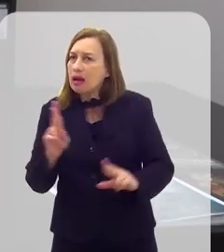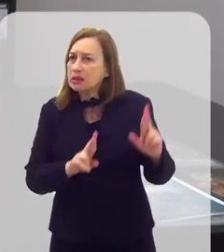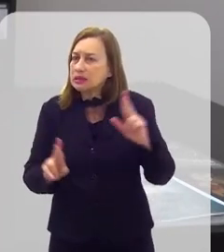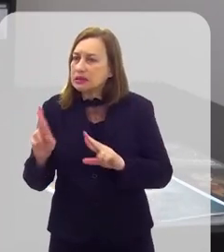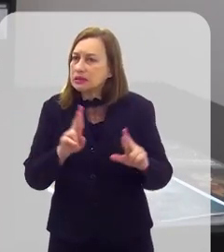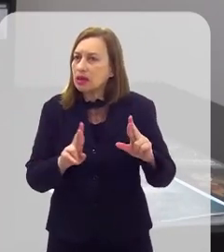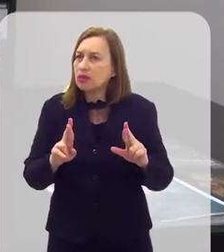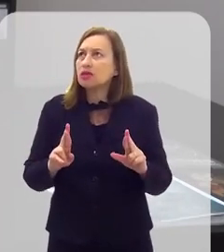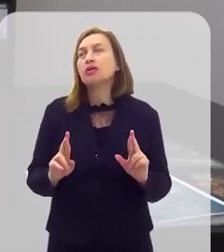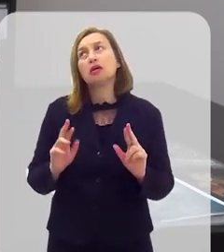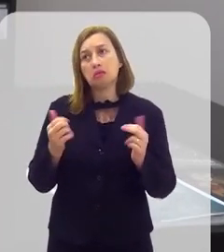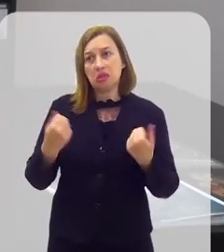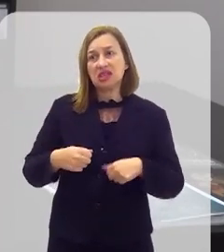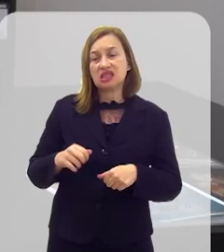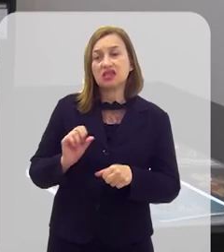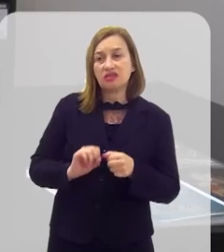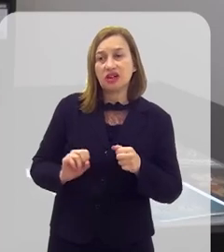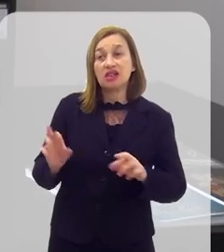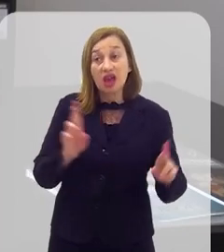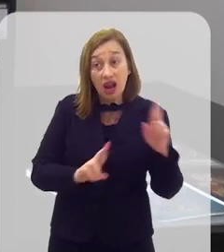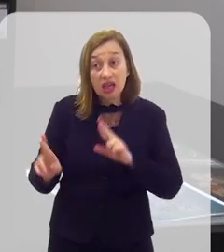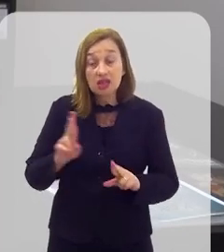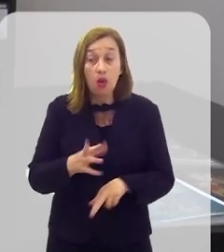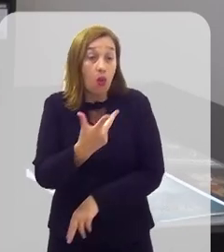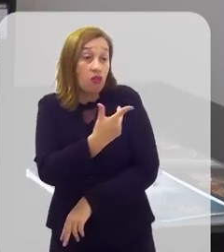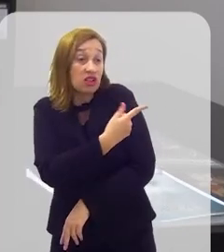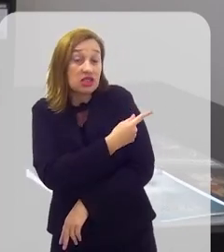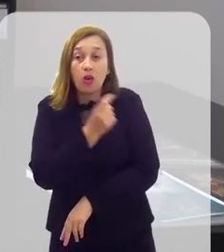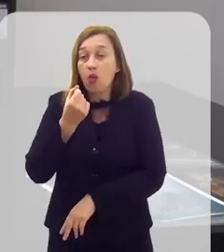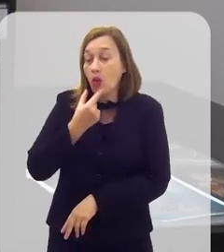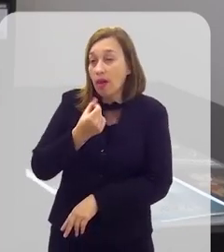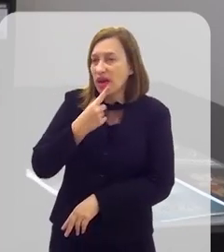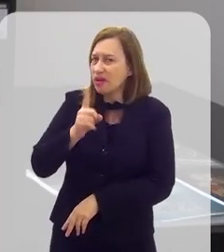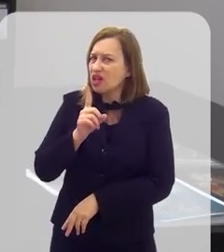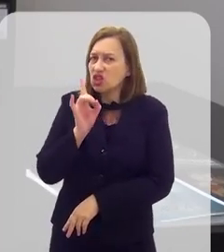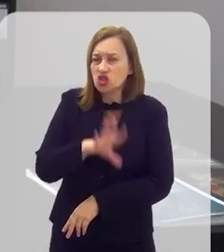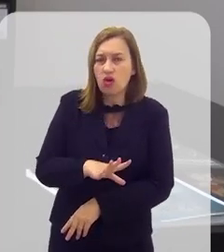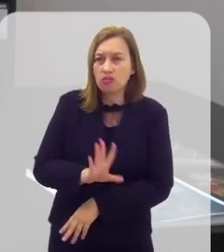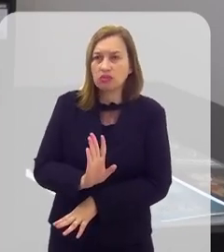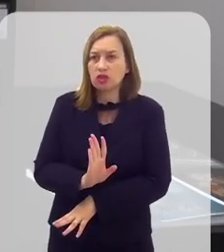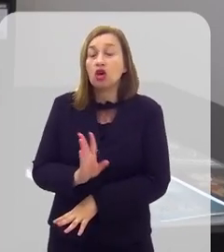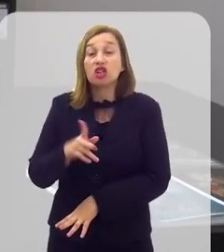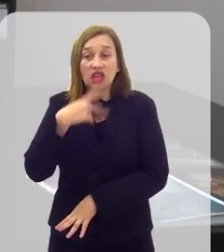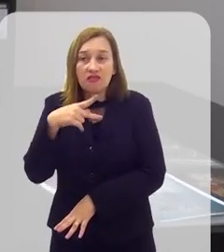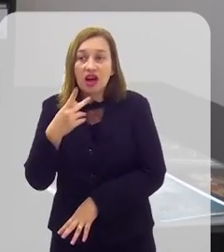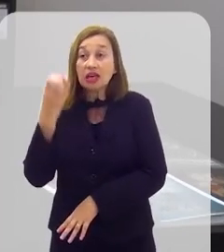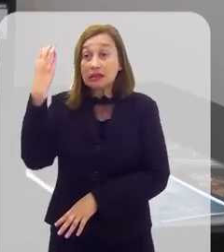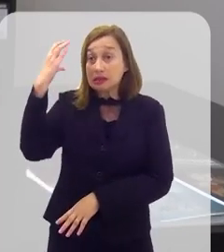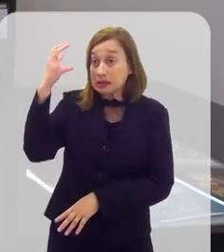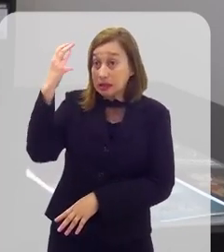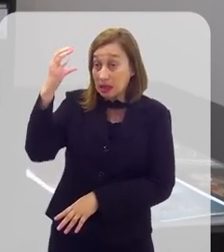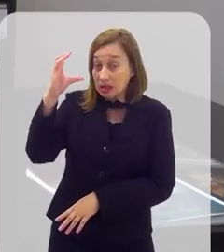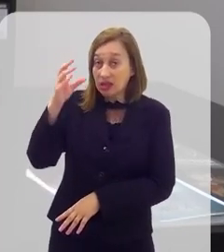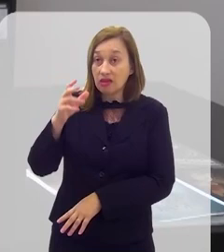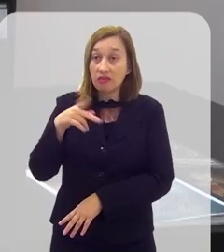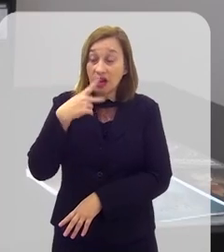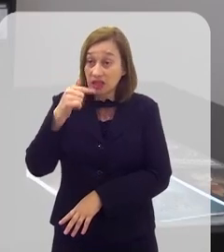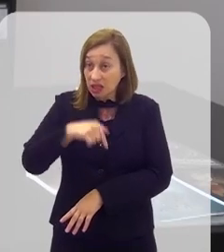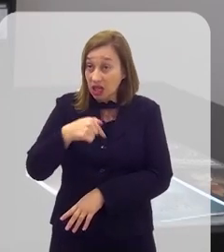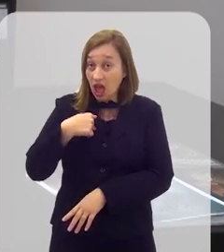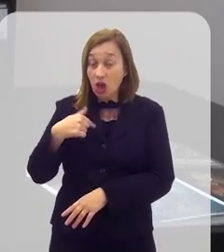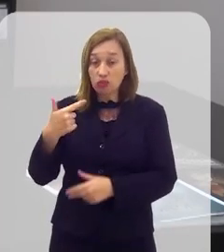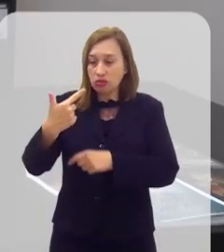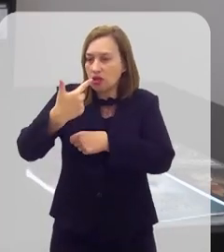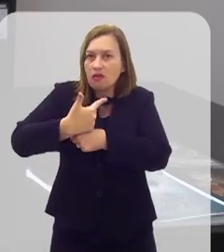faz uma associação com, até tem que fazer, com vacina, com remédio, mas não é só isso. Quando a gente está falando de